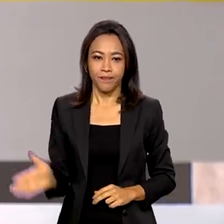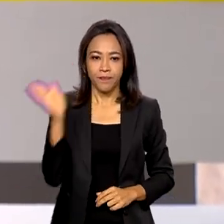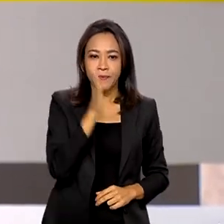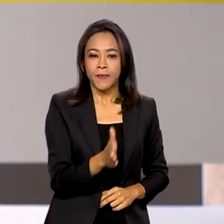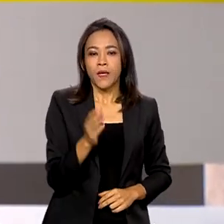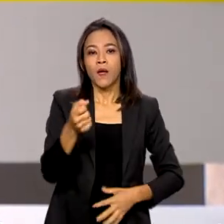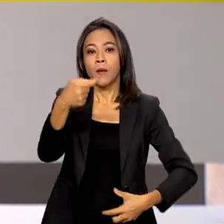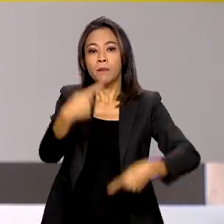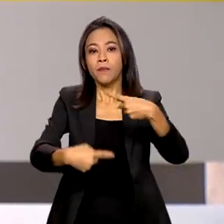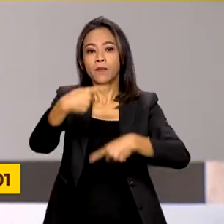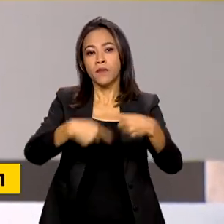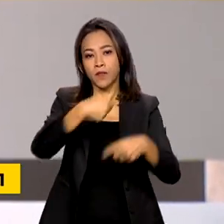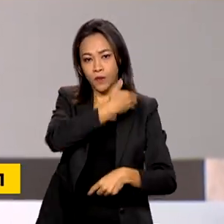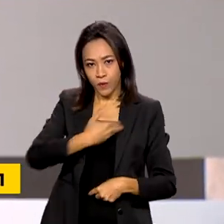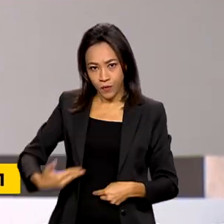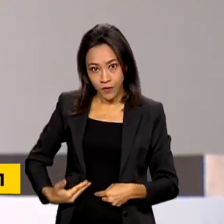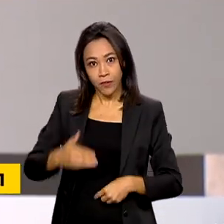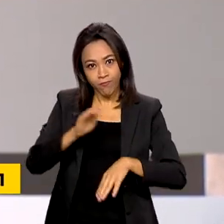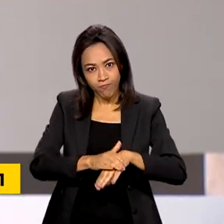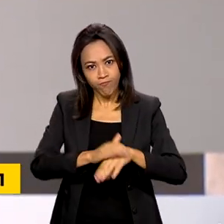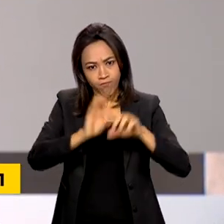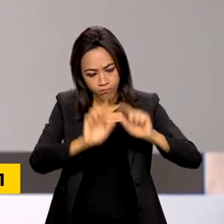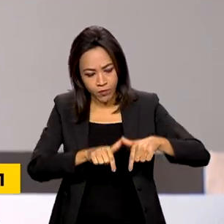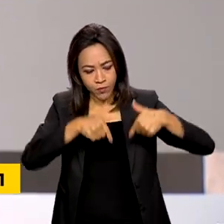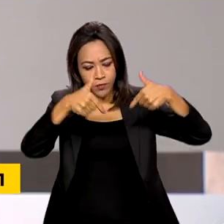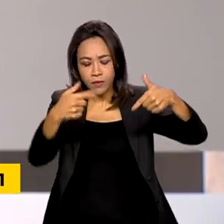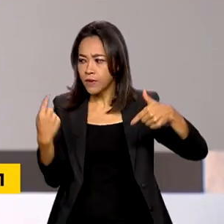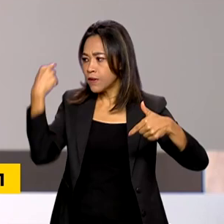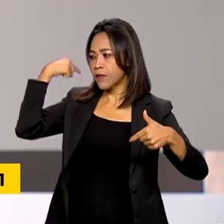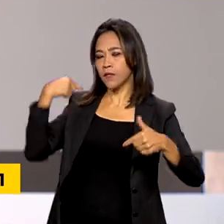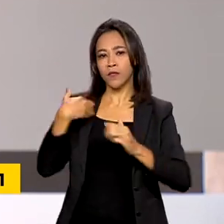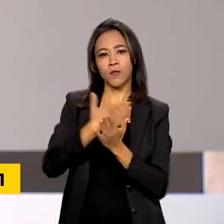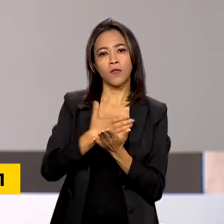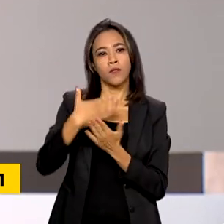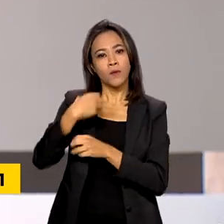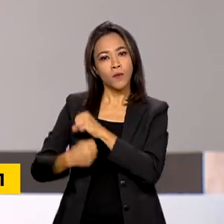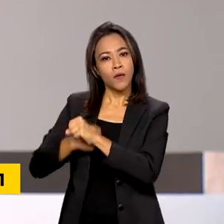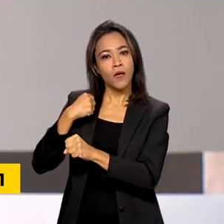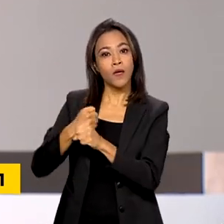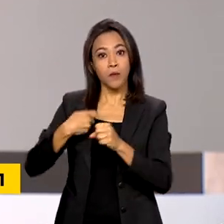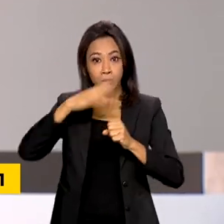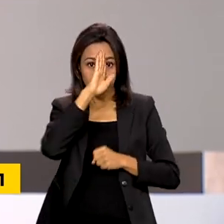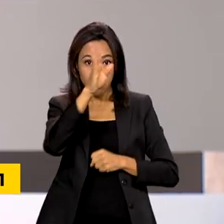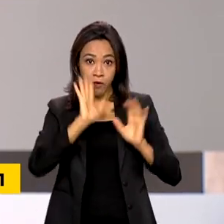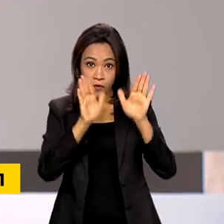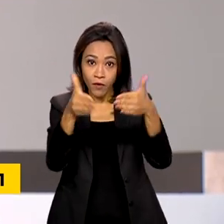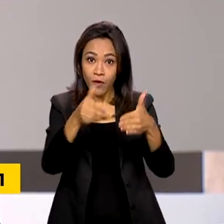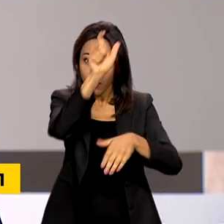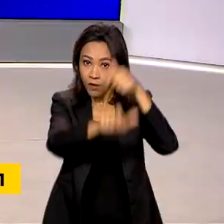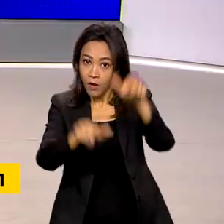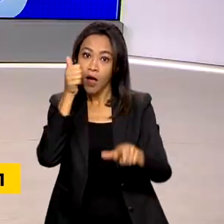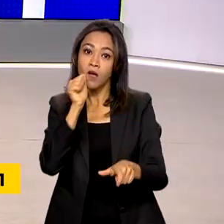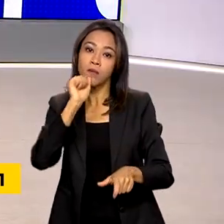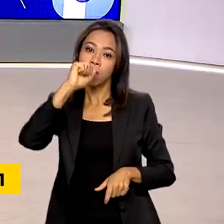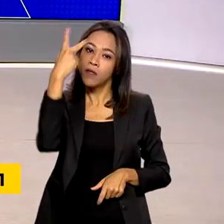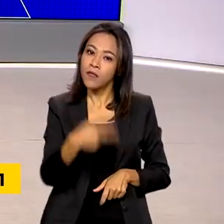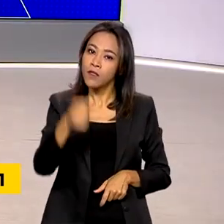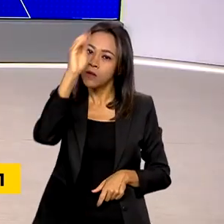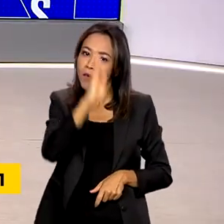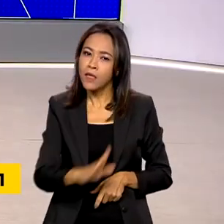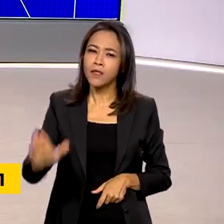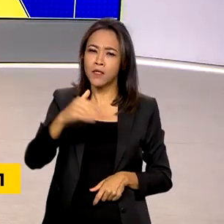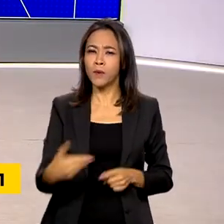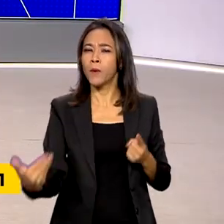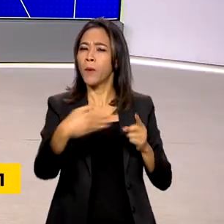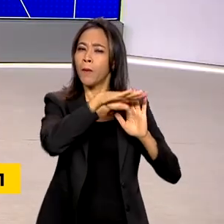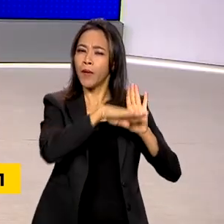Políticas públicas colocadas em prática desde o começo do ano tem como prioridade as mães brasileiras. Com programas como